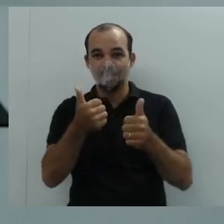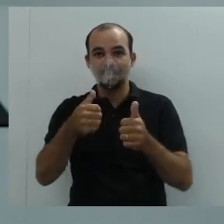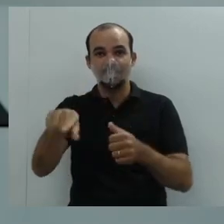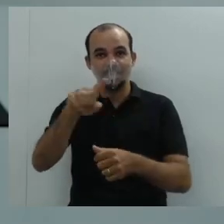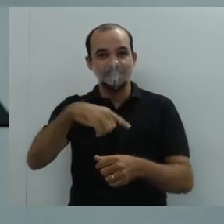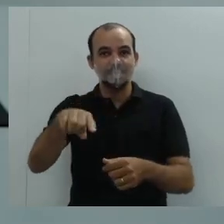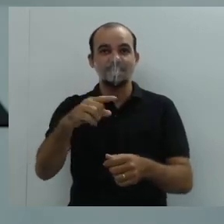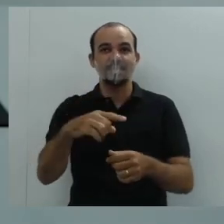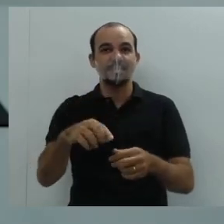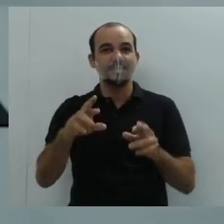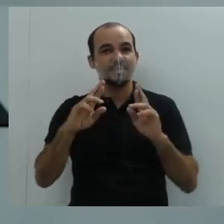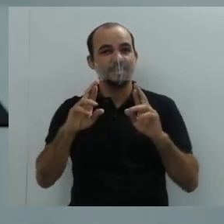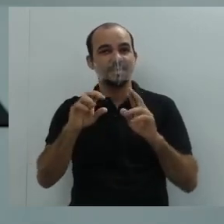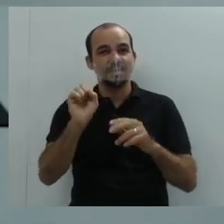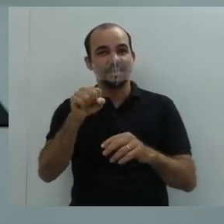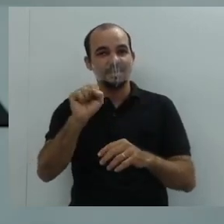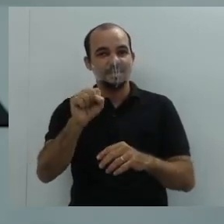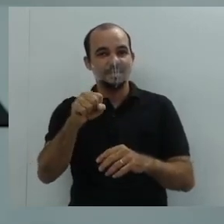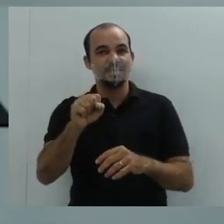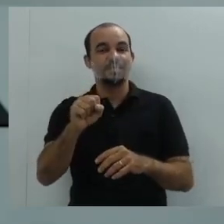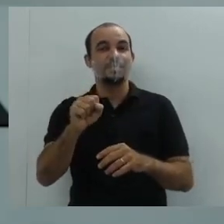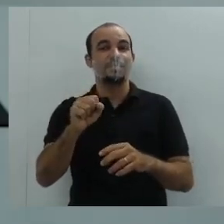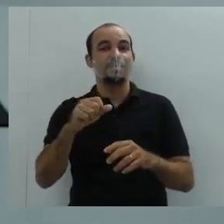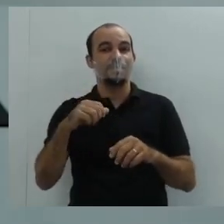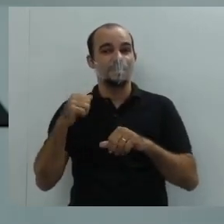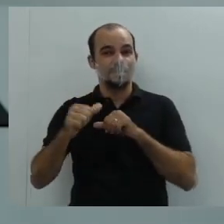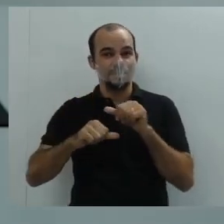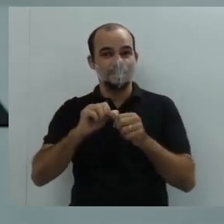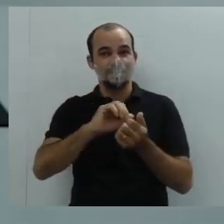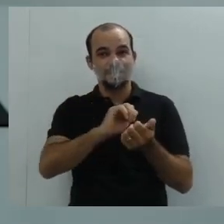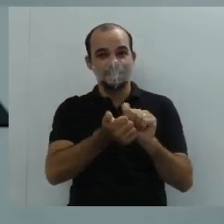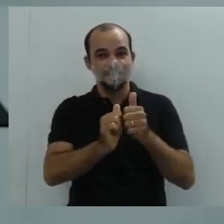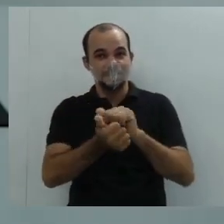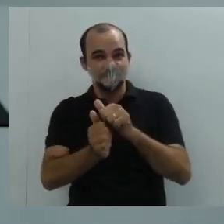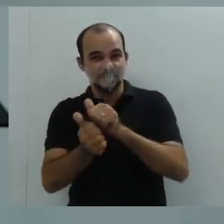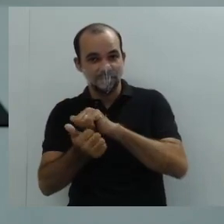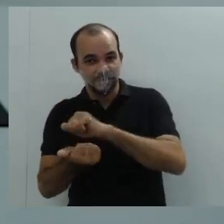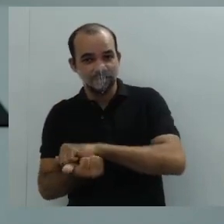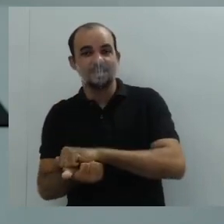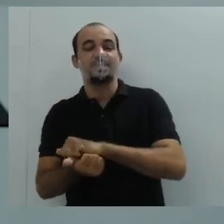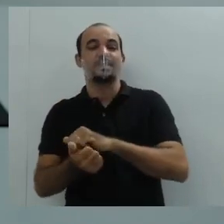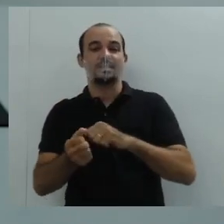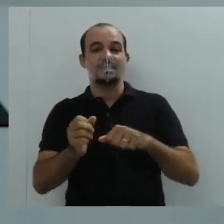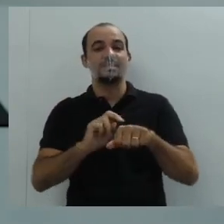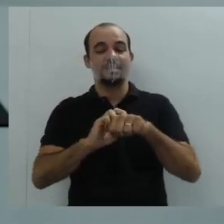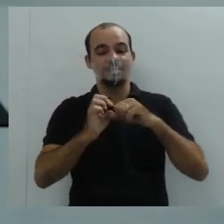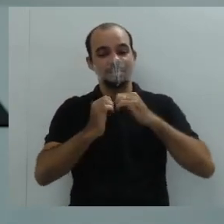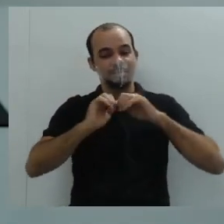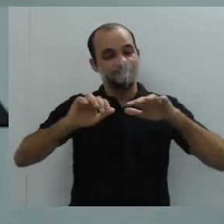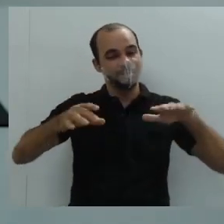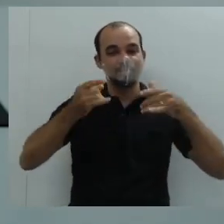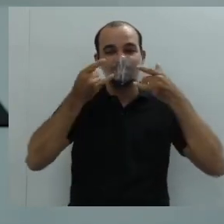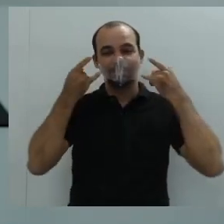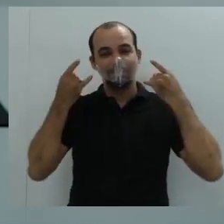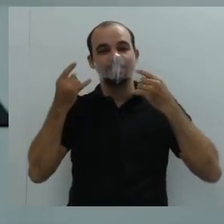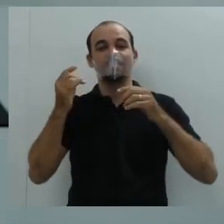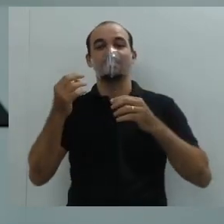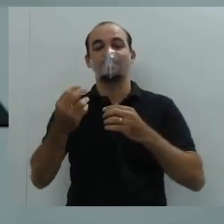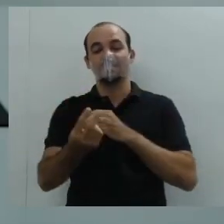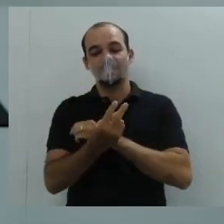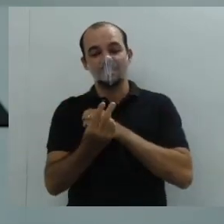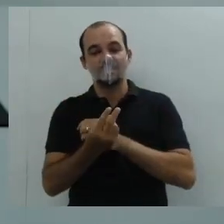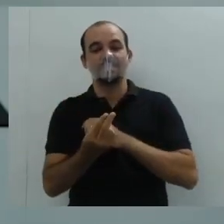A gente está se reinventando, se adaptando a toda essa situação, mas sem deixar de estar sempre